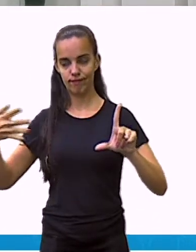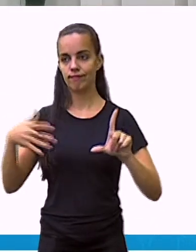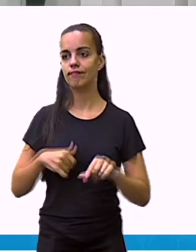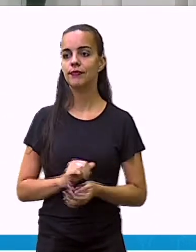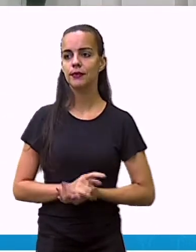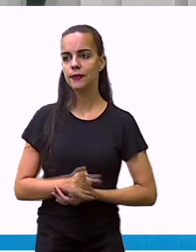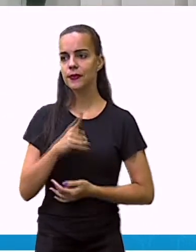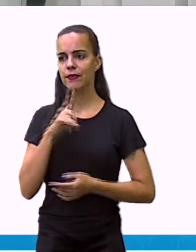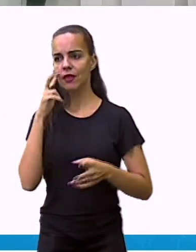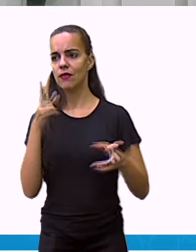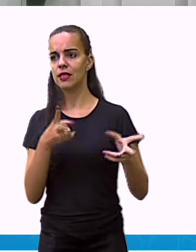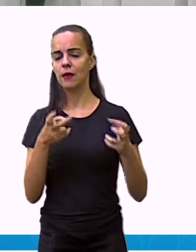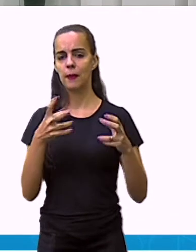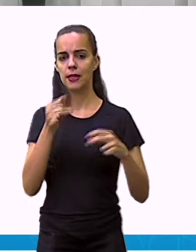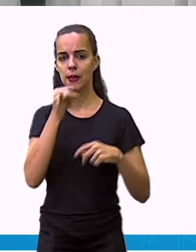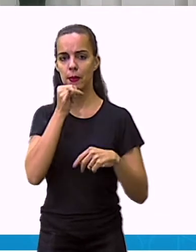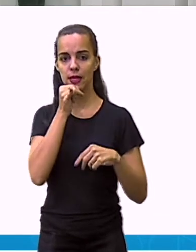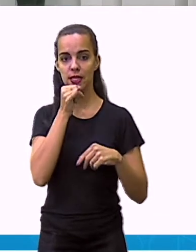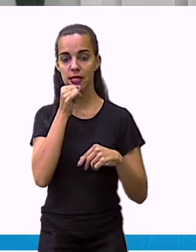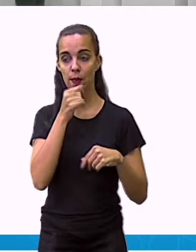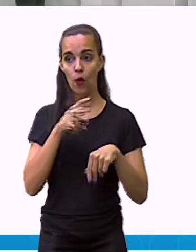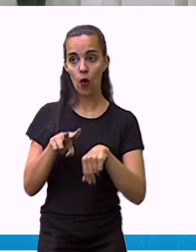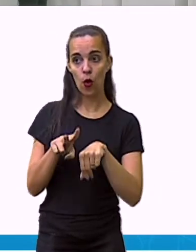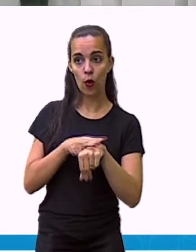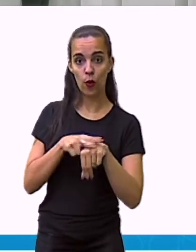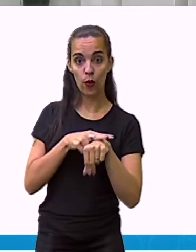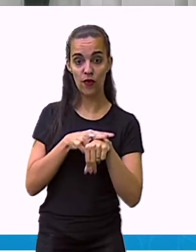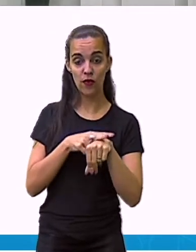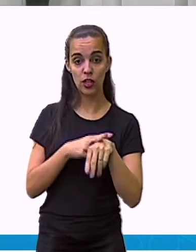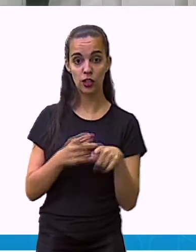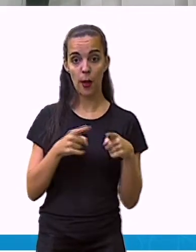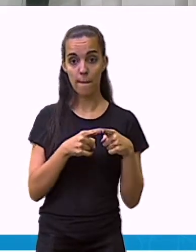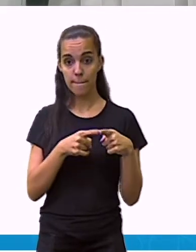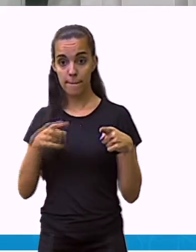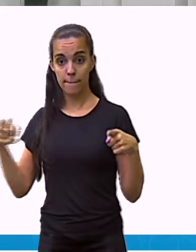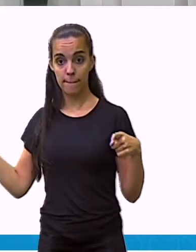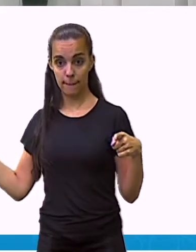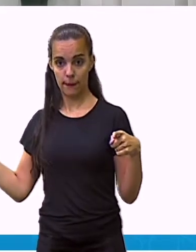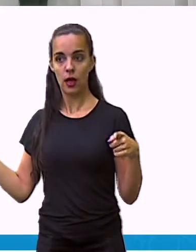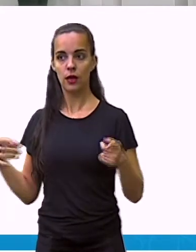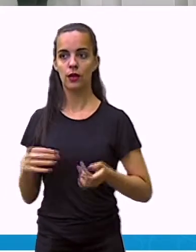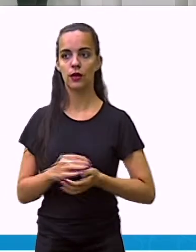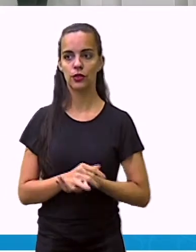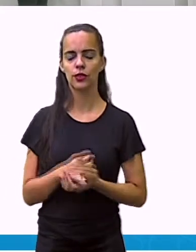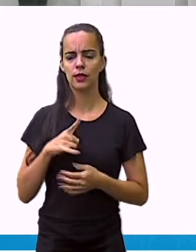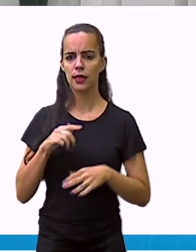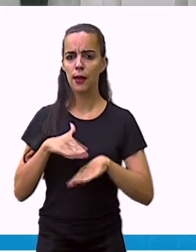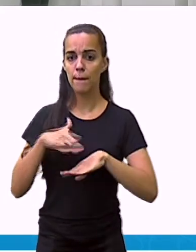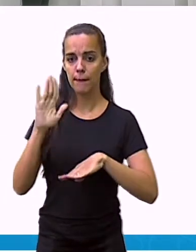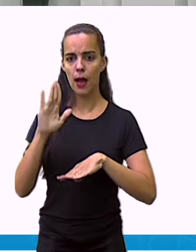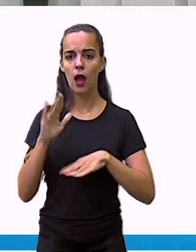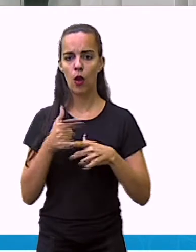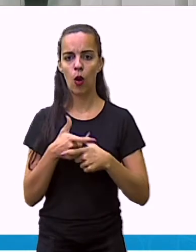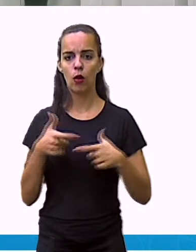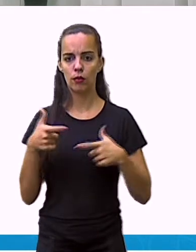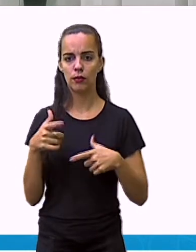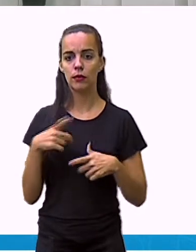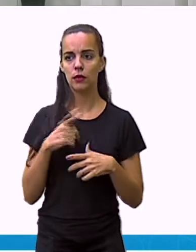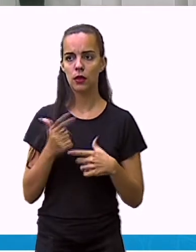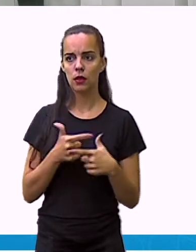que essa barrinha verde, ela é a de maior quantidade, de maior